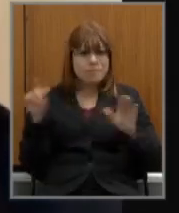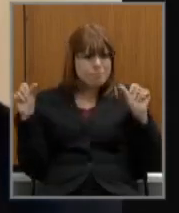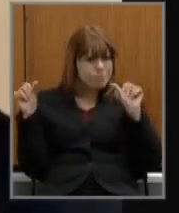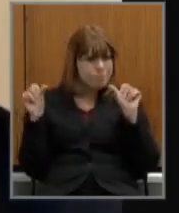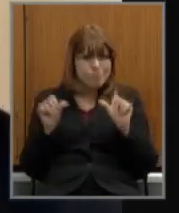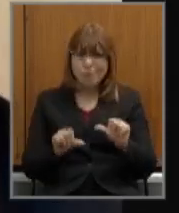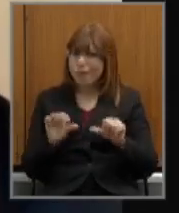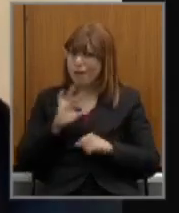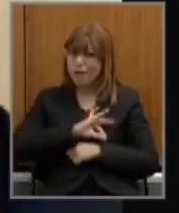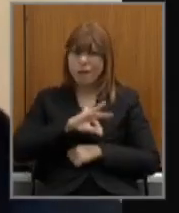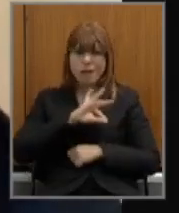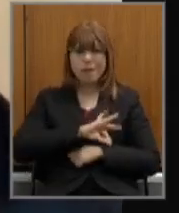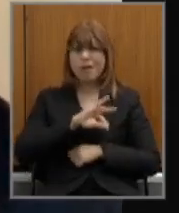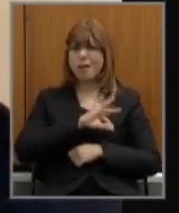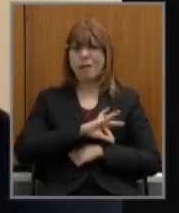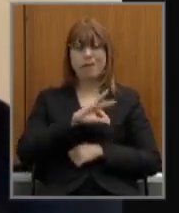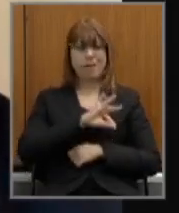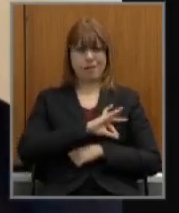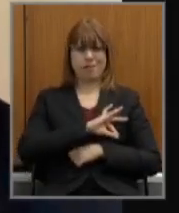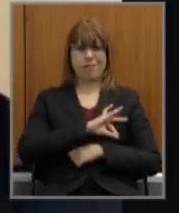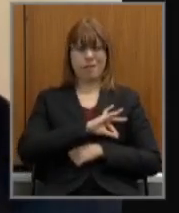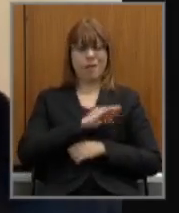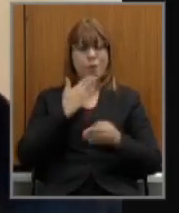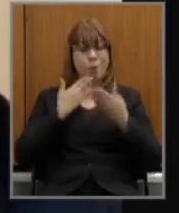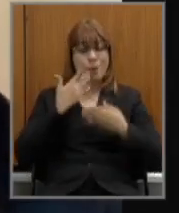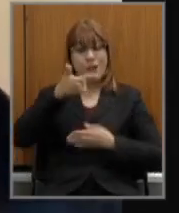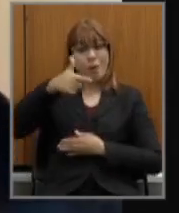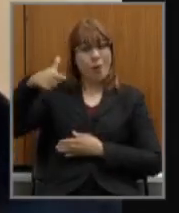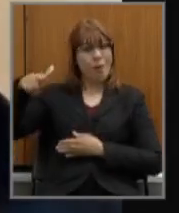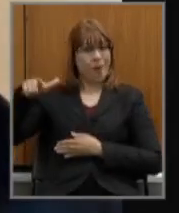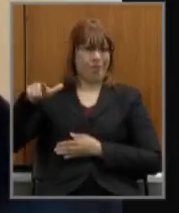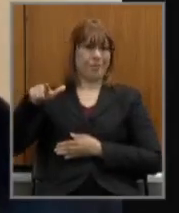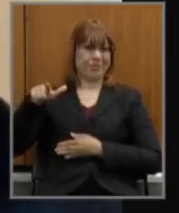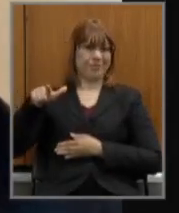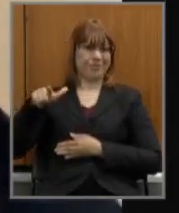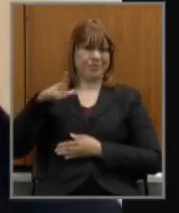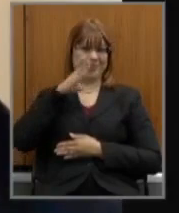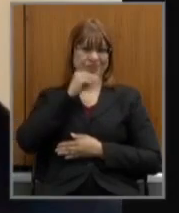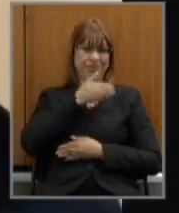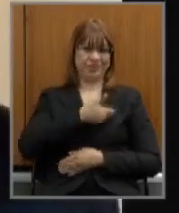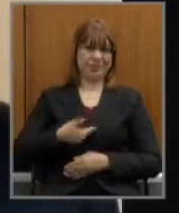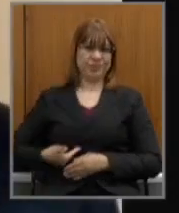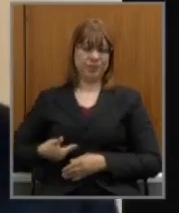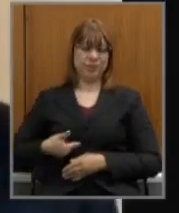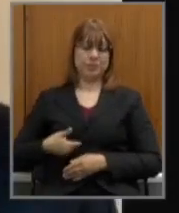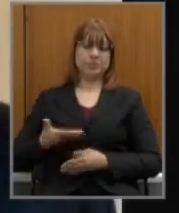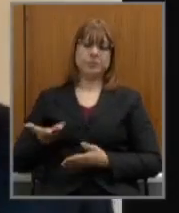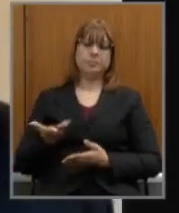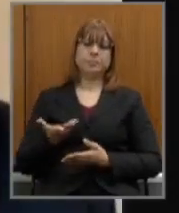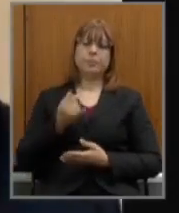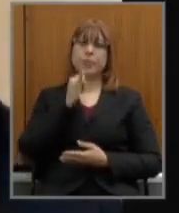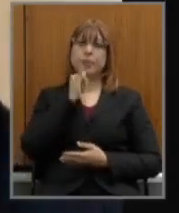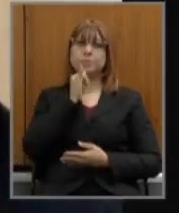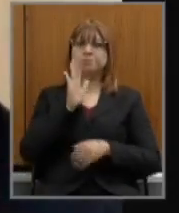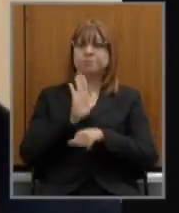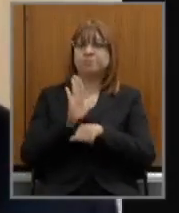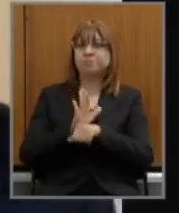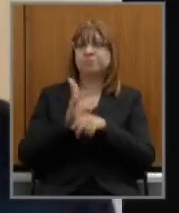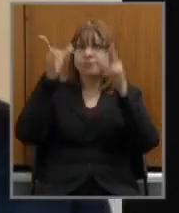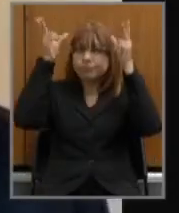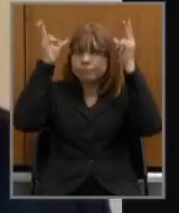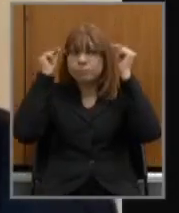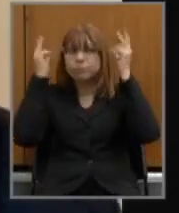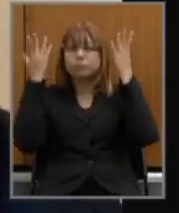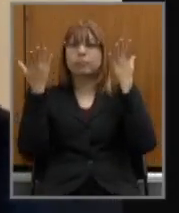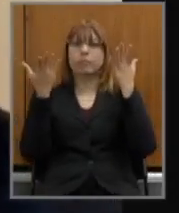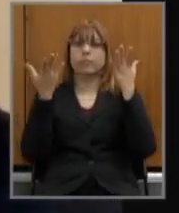salários entre todos os servidores de Minas Gerais você pega um atendente de saúde um auxiliar de enfermagem